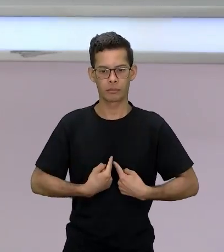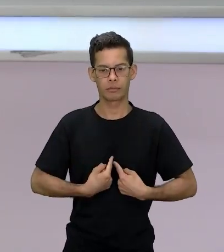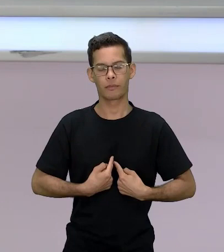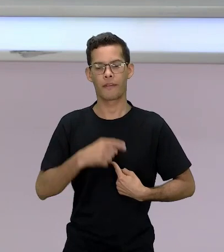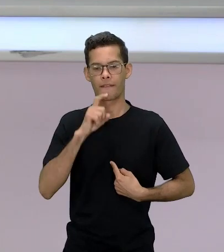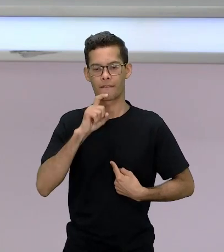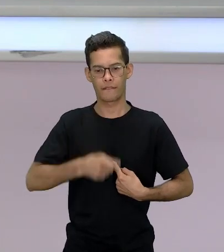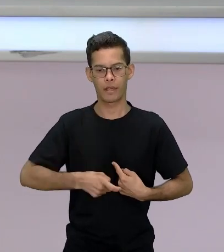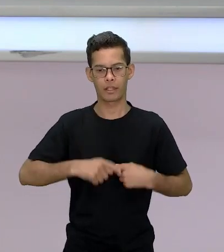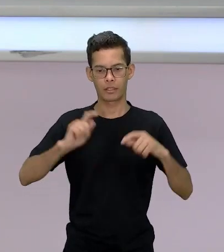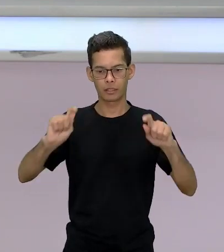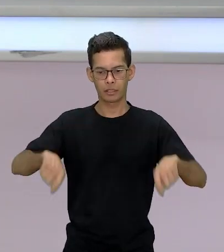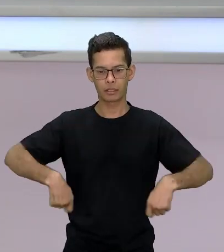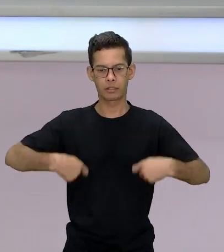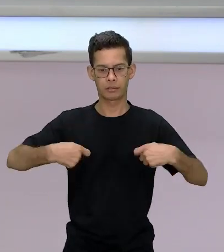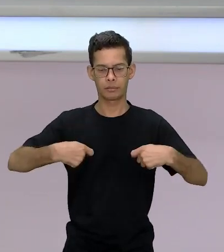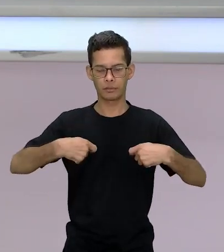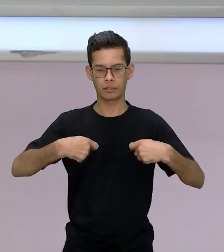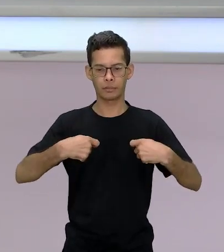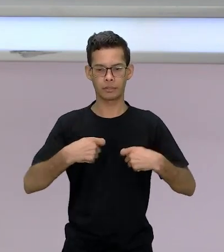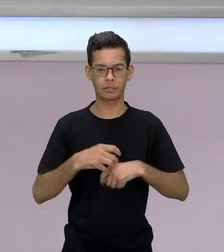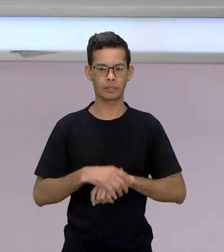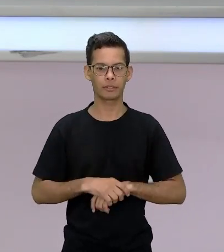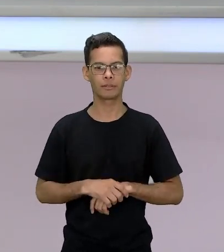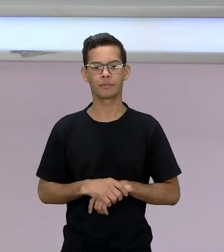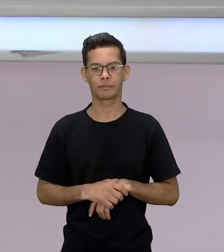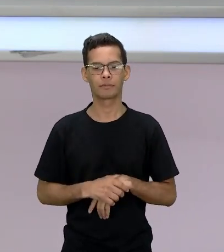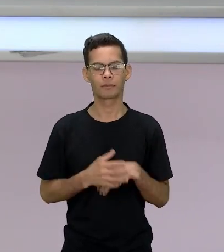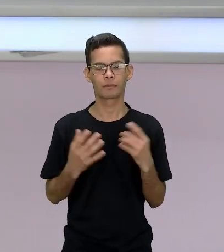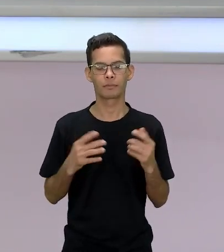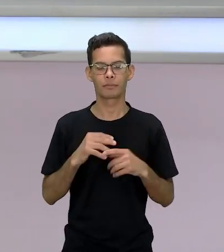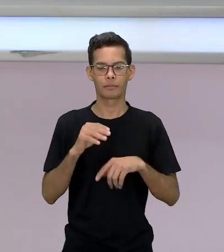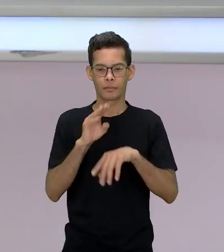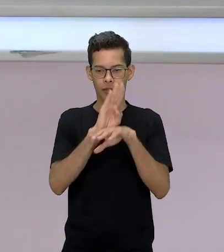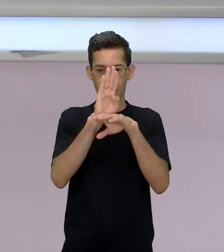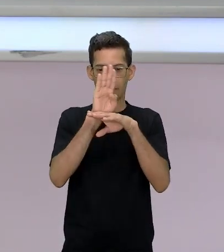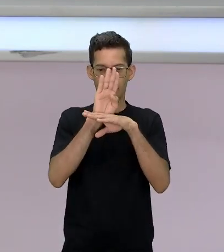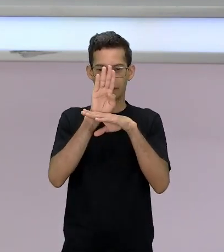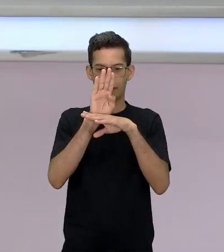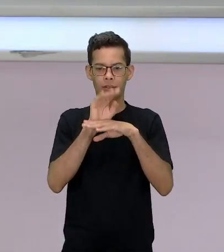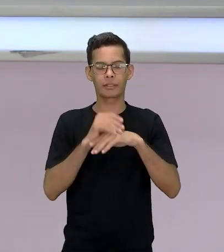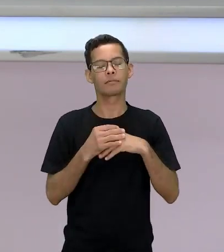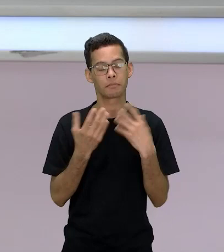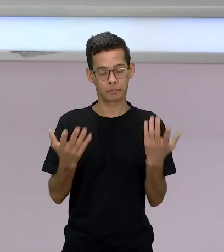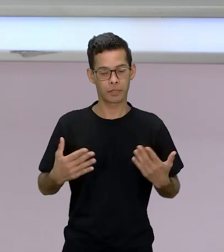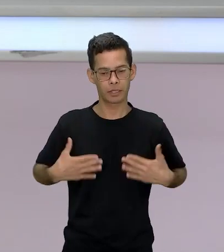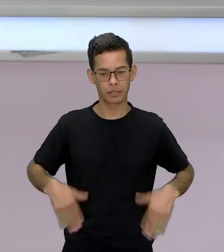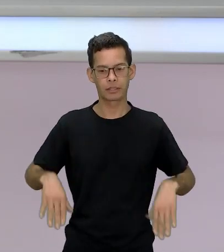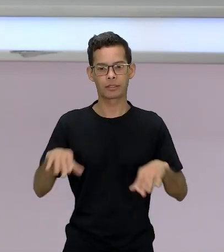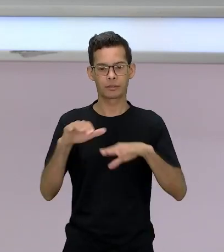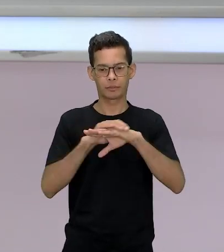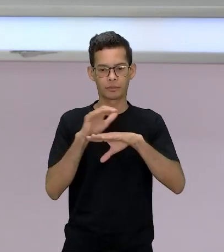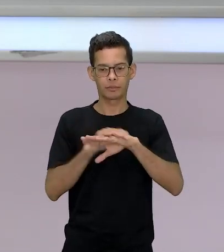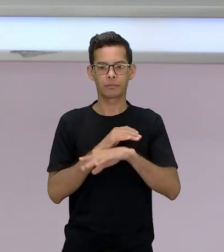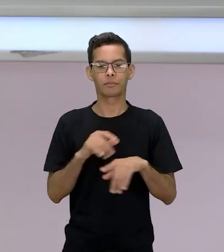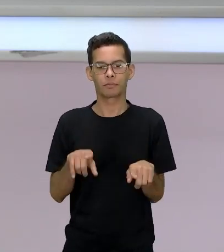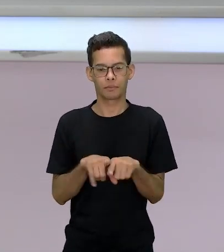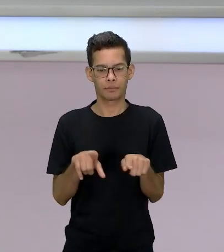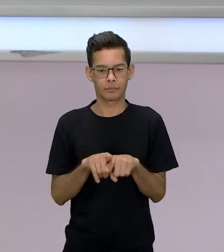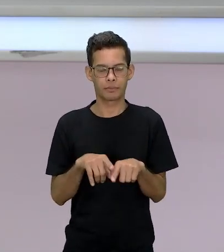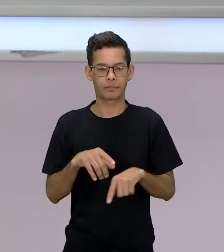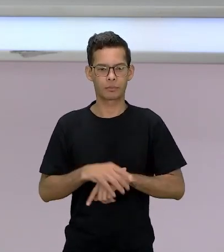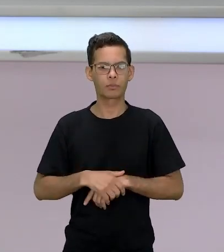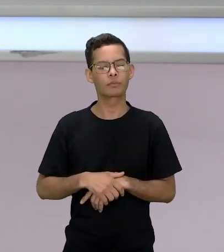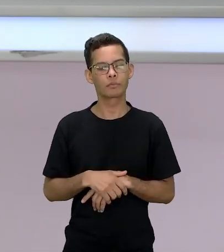uma calça com detalhes também verde bege e um tênis. Sejam bem-vindos mais uma vez.